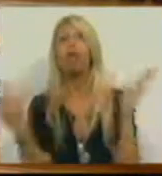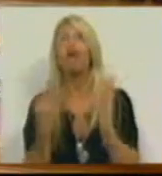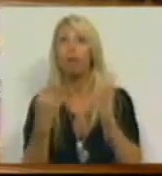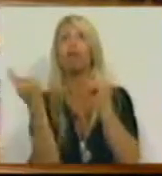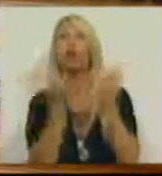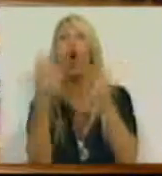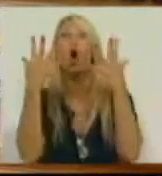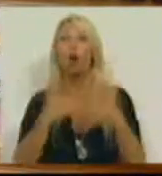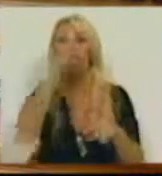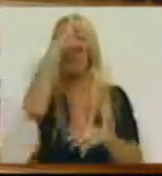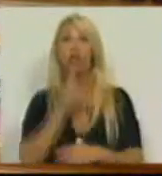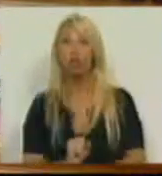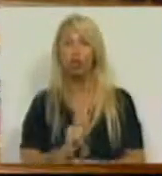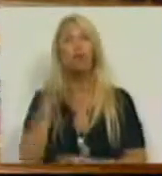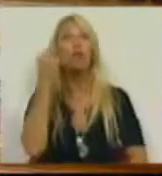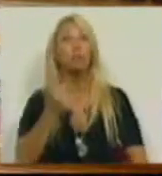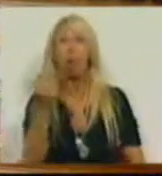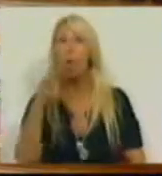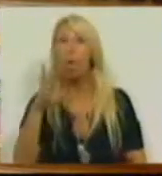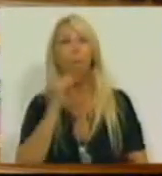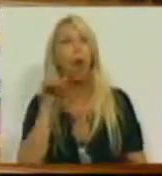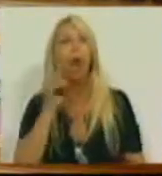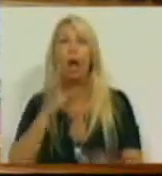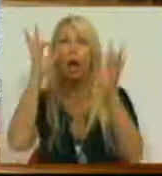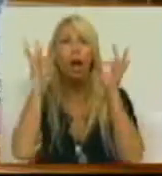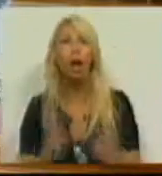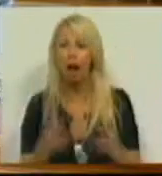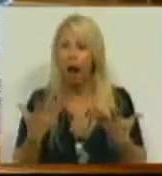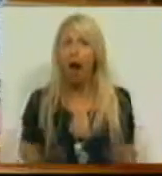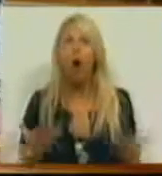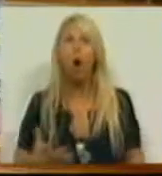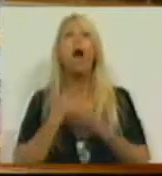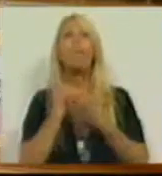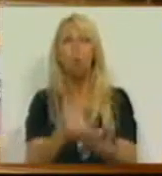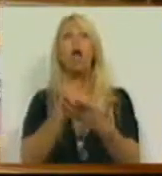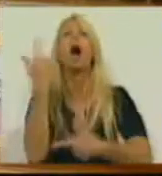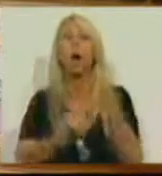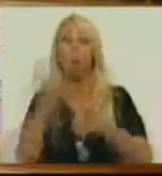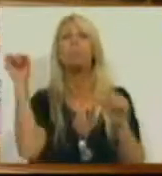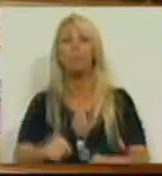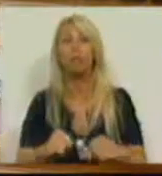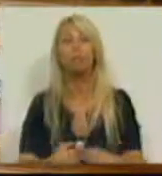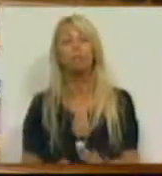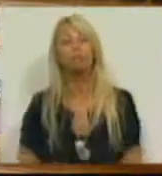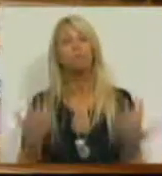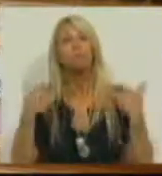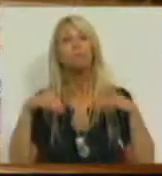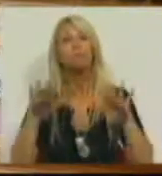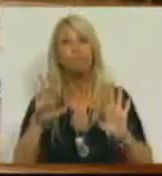especialidade, o PS garante desde já que apoiará algumas delas. Mas, Sra.